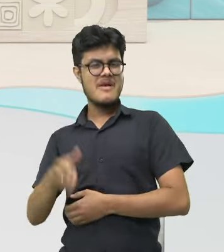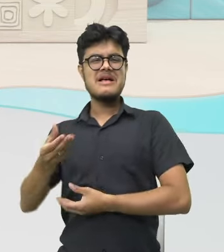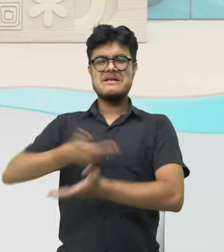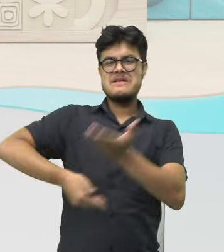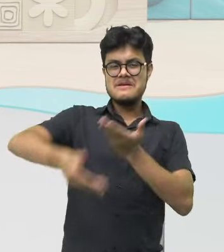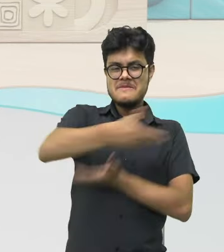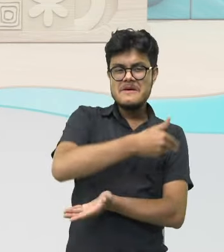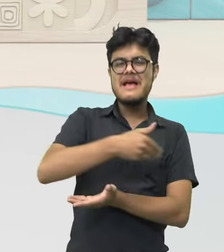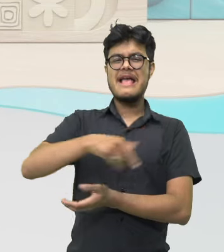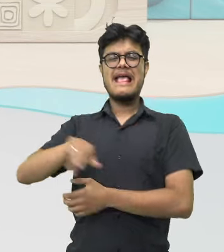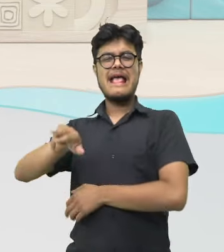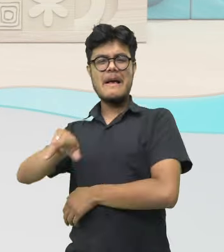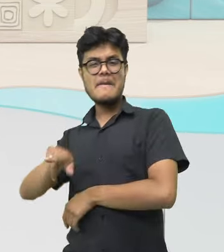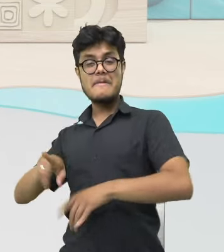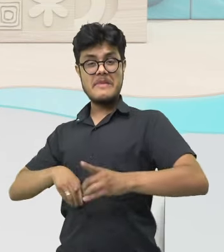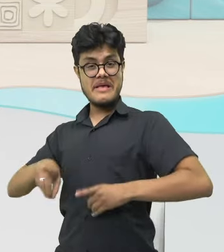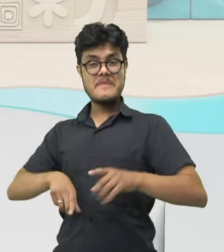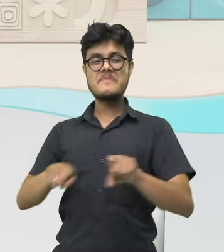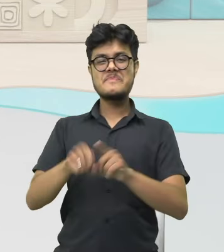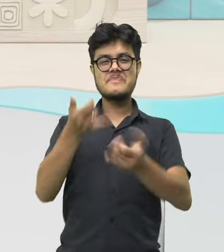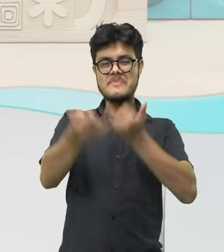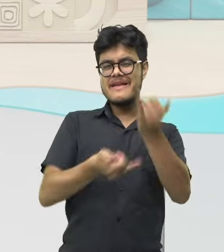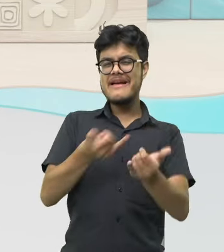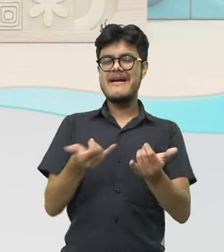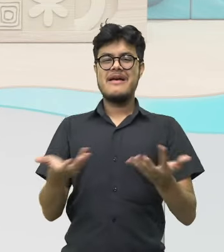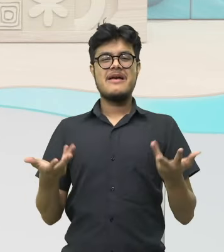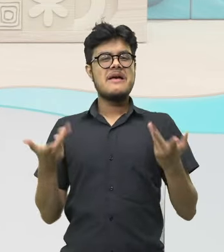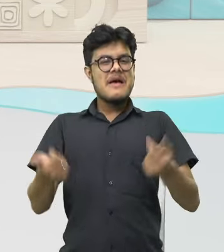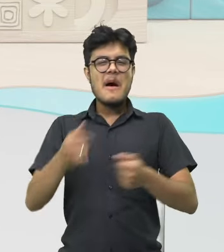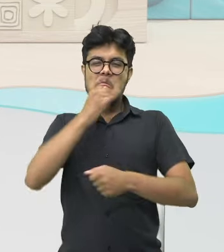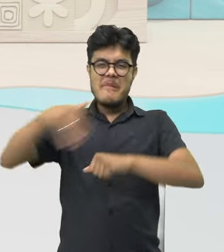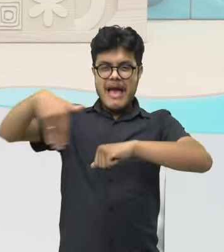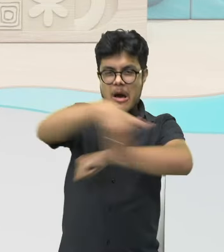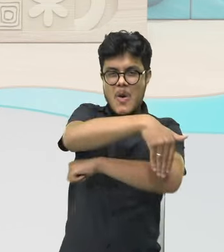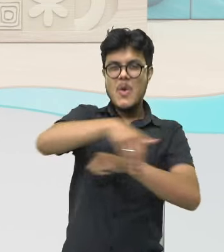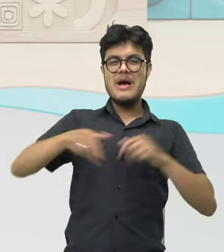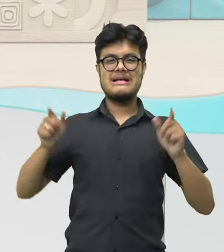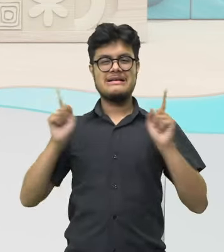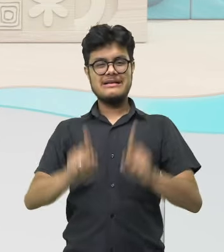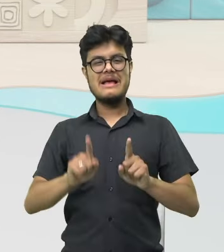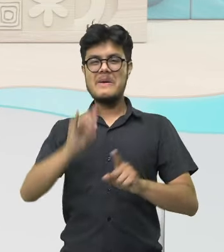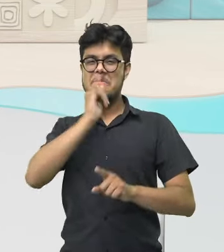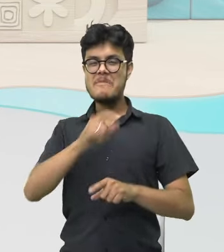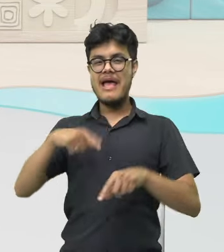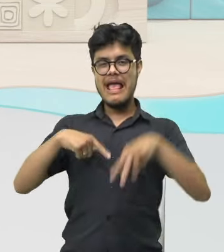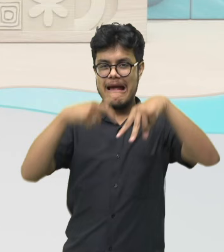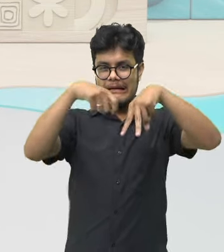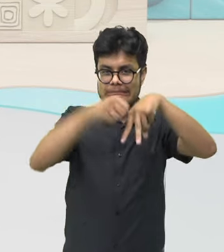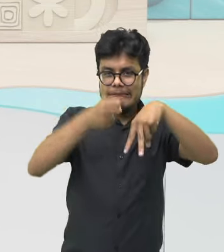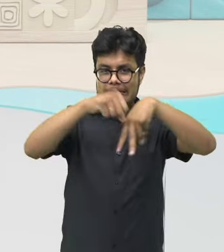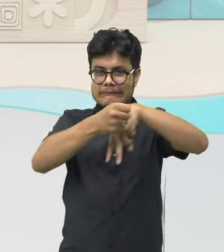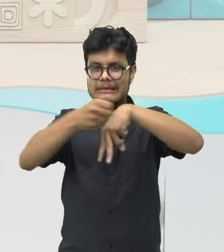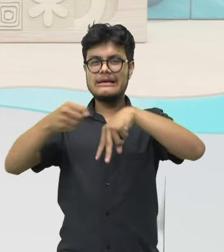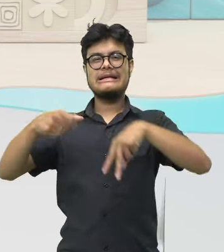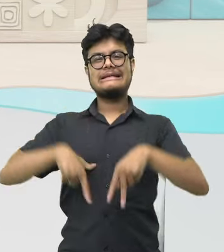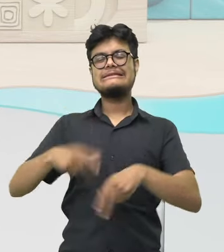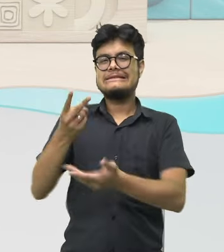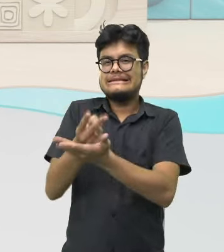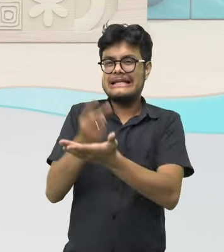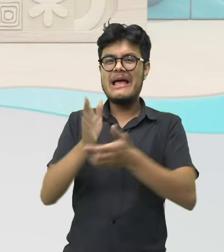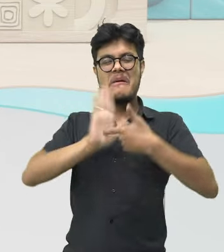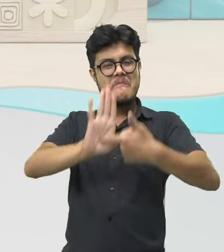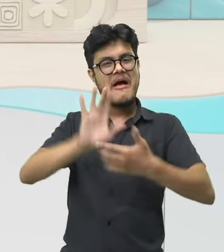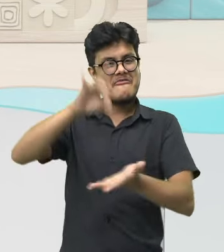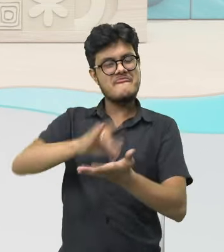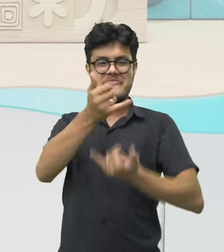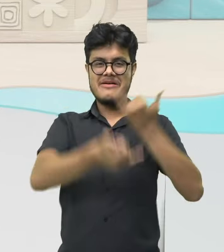compartilhar com os primos, brincar, e na minha época era muito de brincar na rua. O joelho está aqui para mostrar que eu brinquei